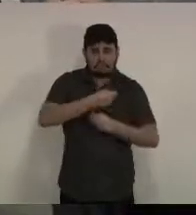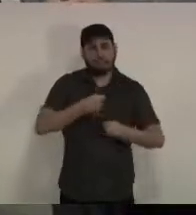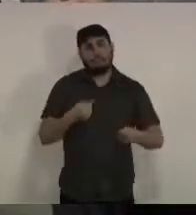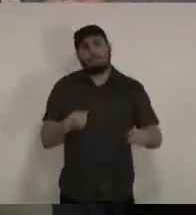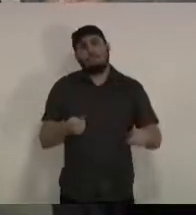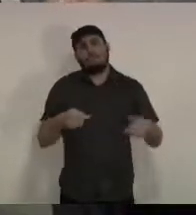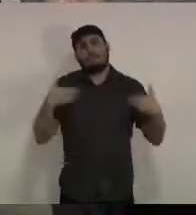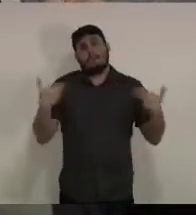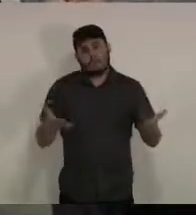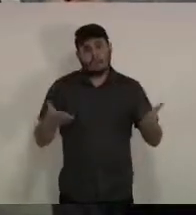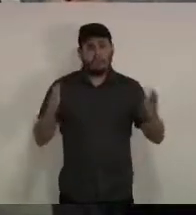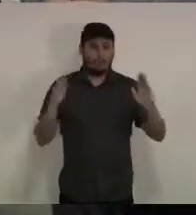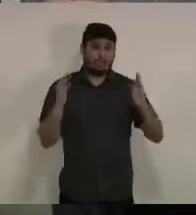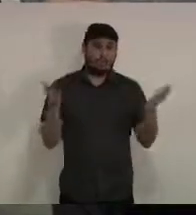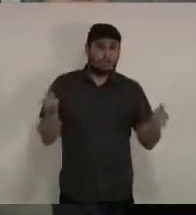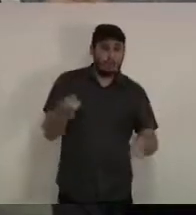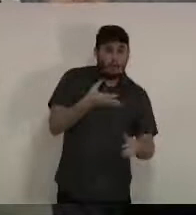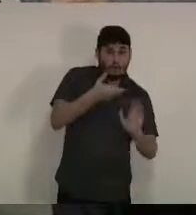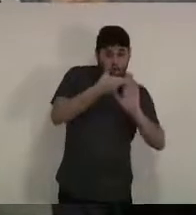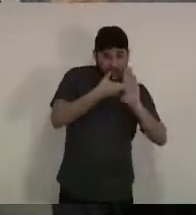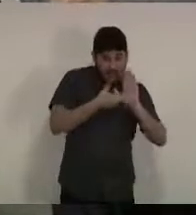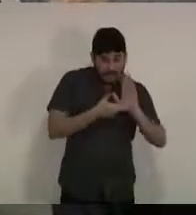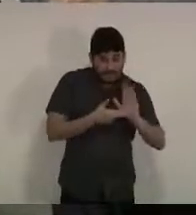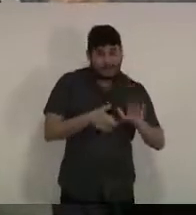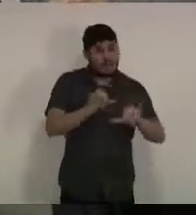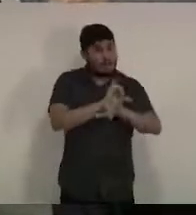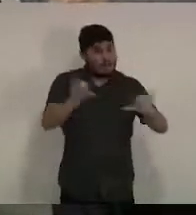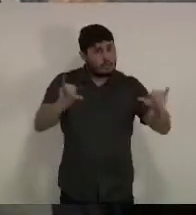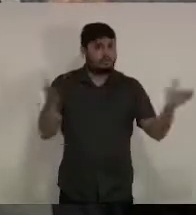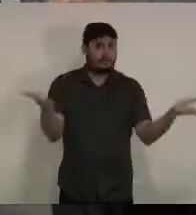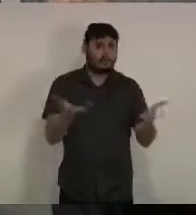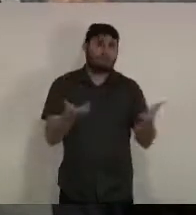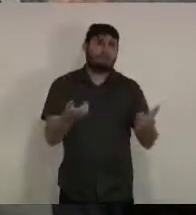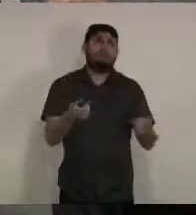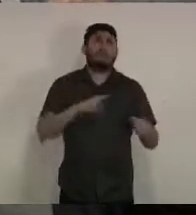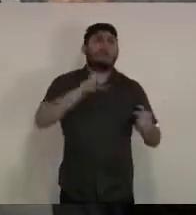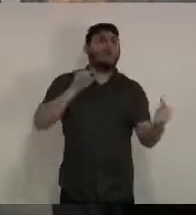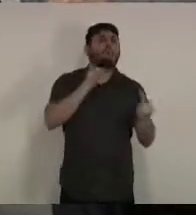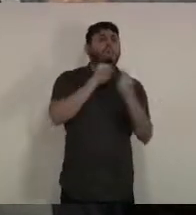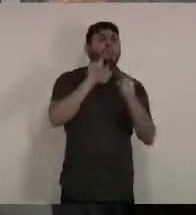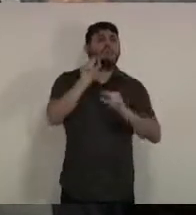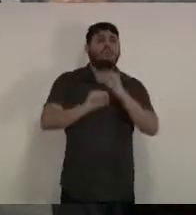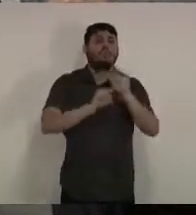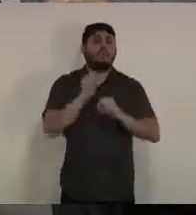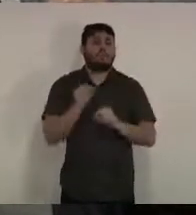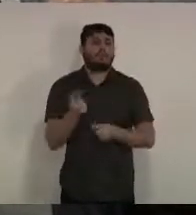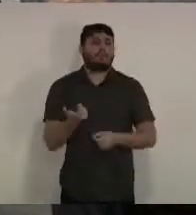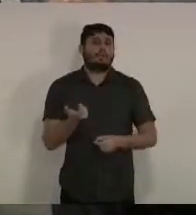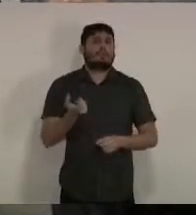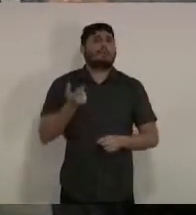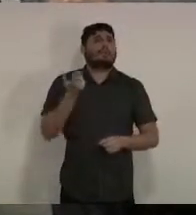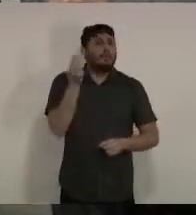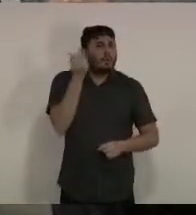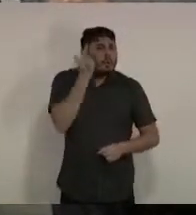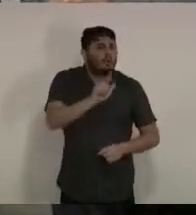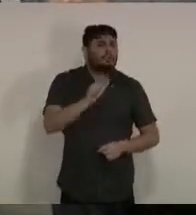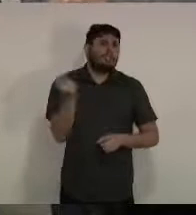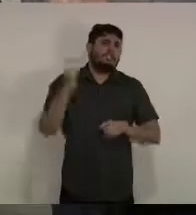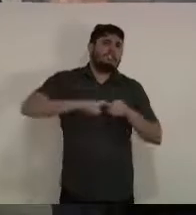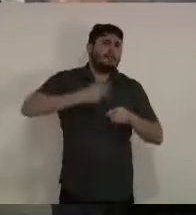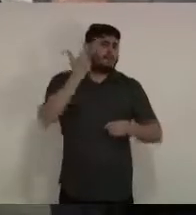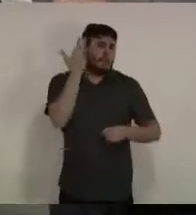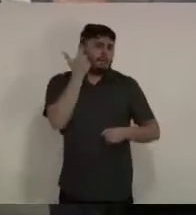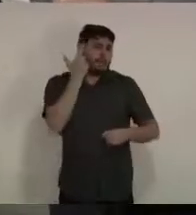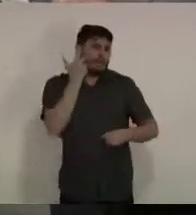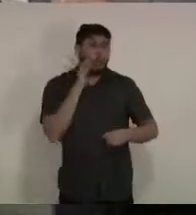que são sendo tomadas hoje é para garantir que a gente possa voltar à normalidade o mais rápido possível. É importante